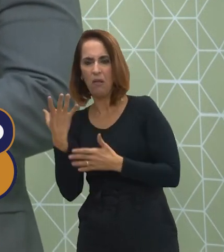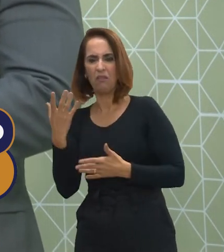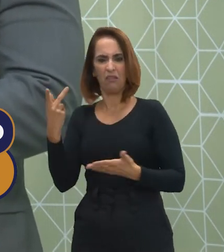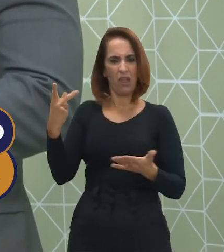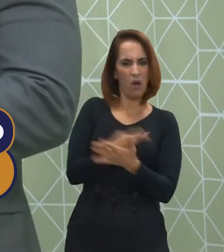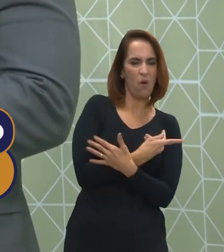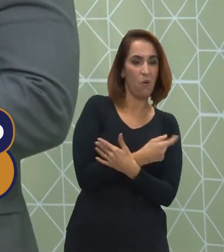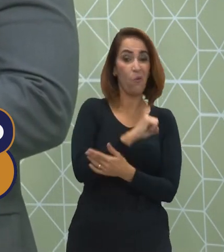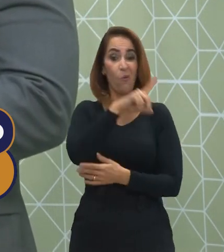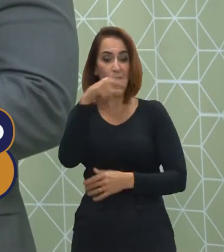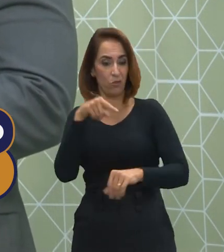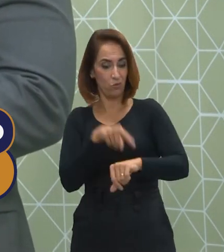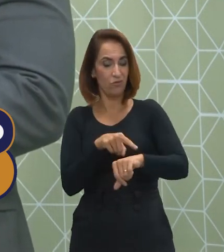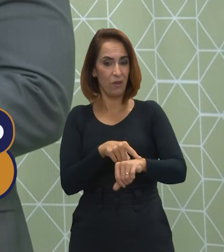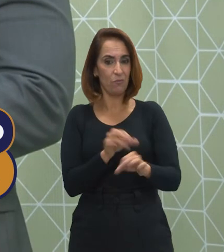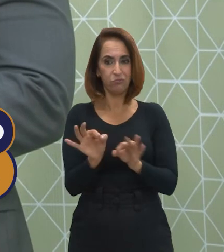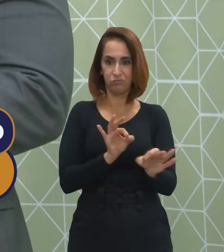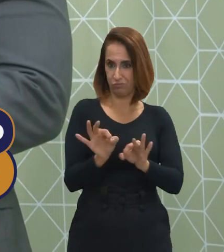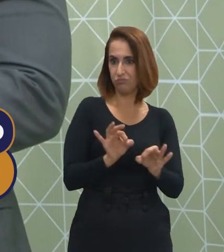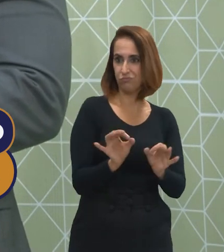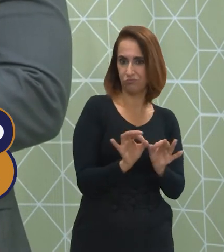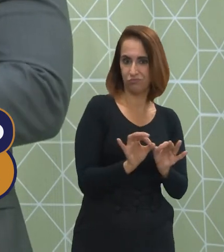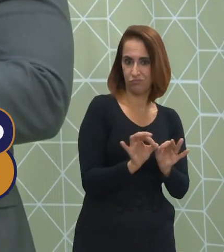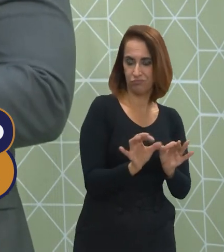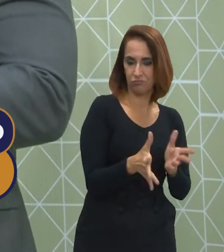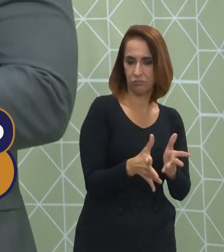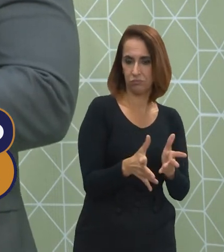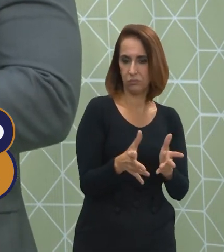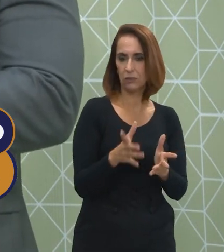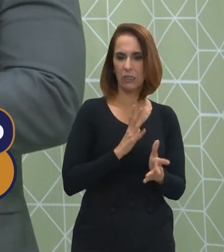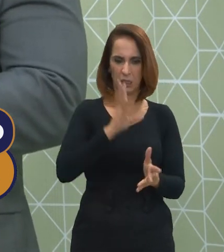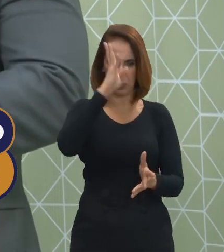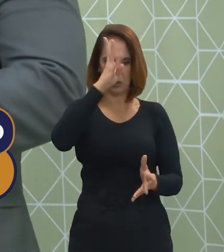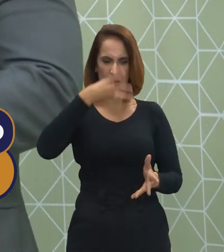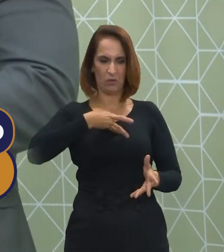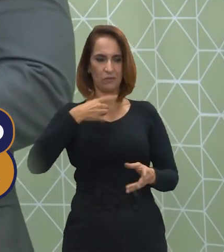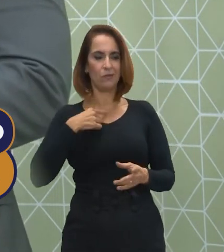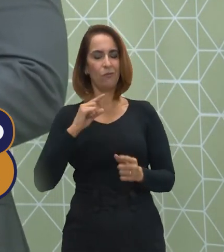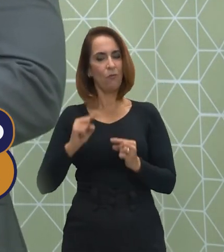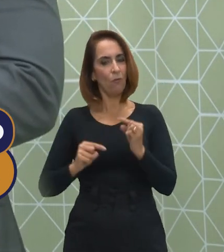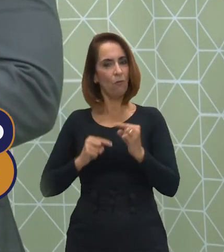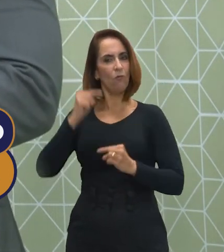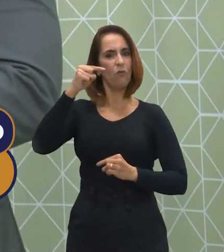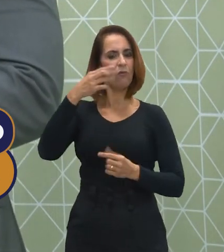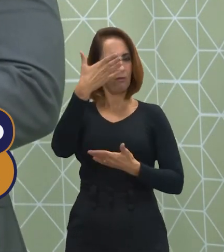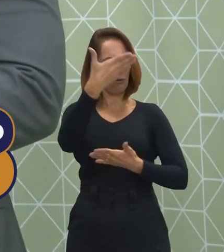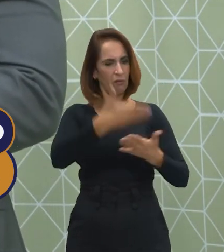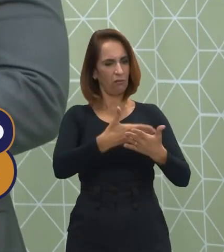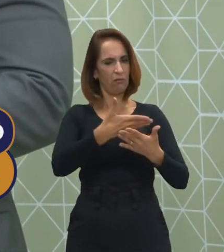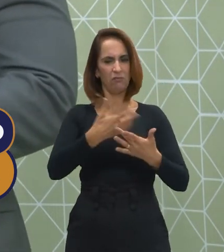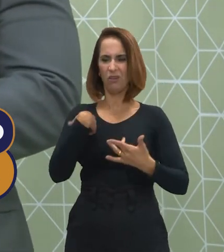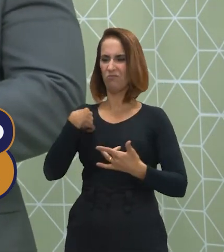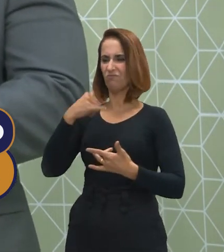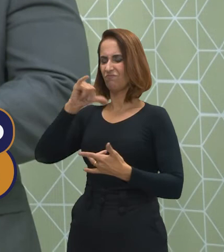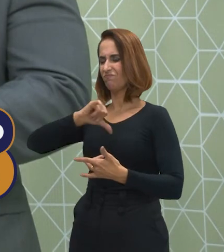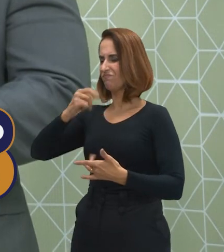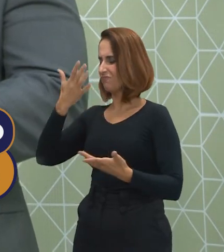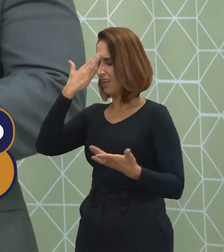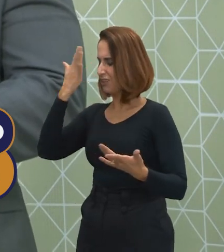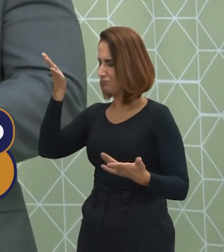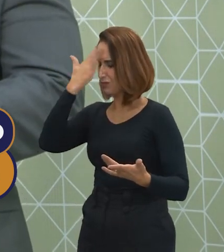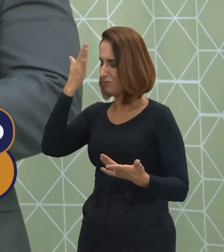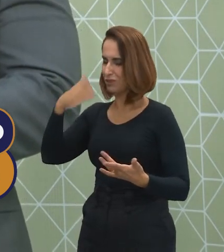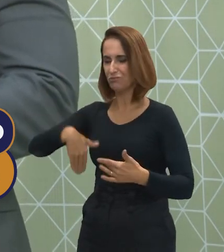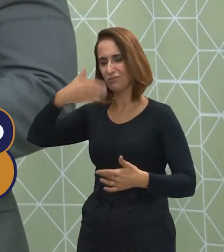levei para realizá-las e ter uma autocrítica, evoluir em relação a isso. Não, eu